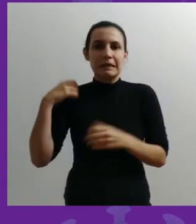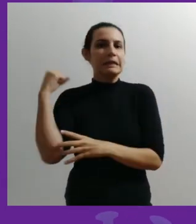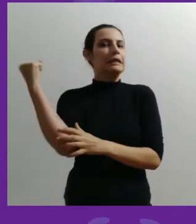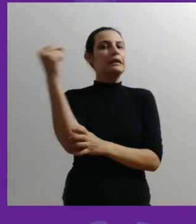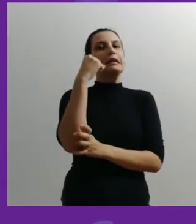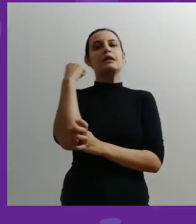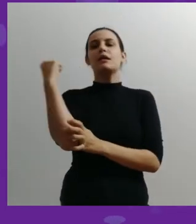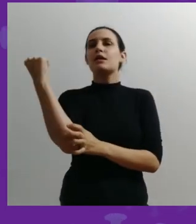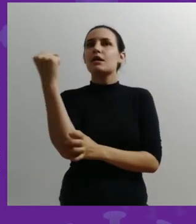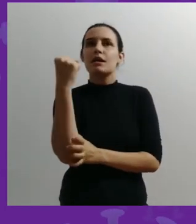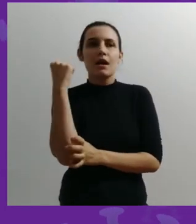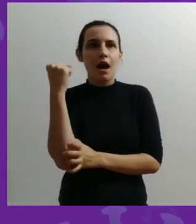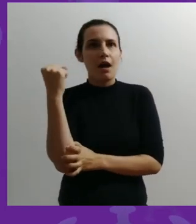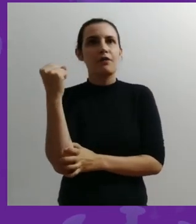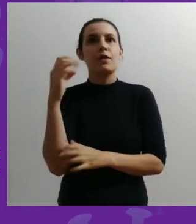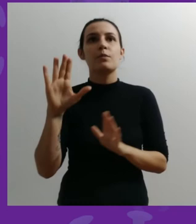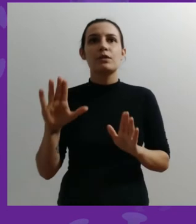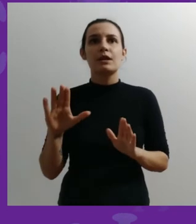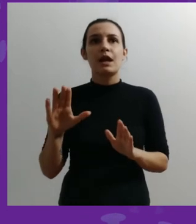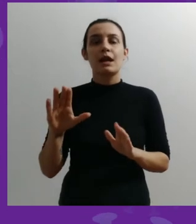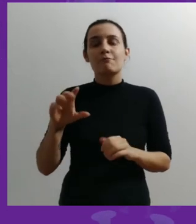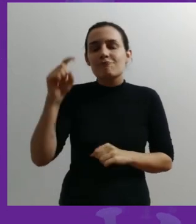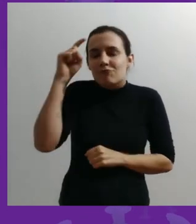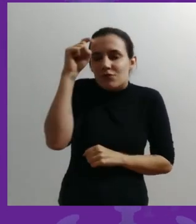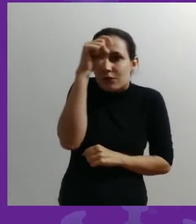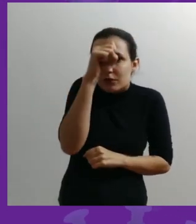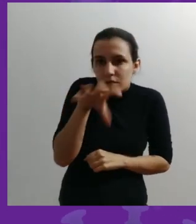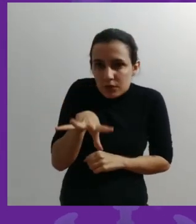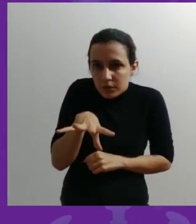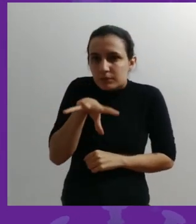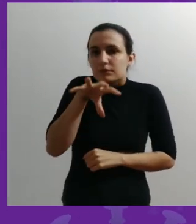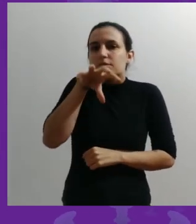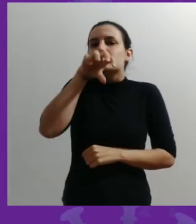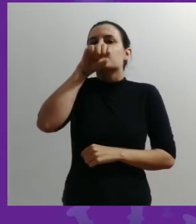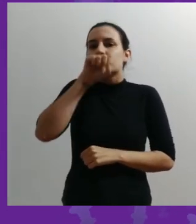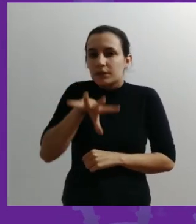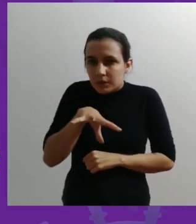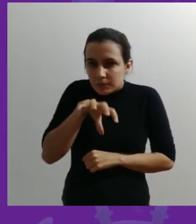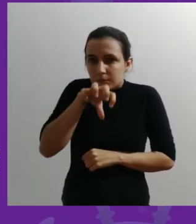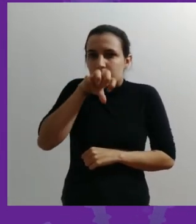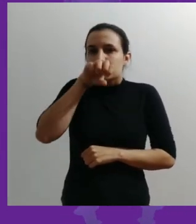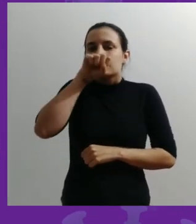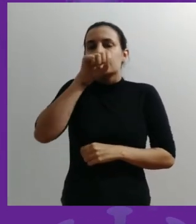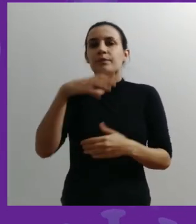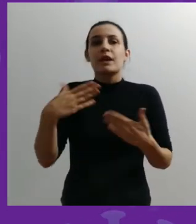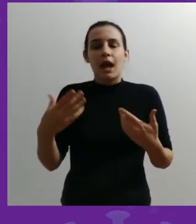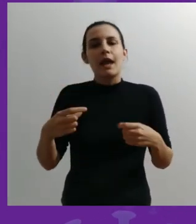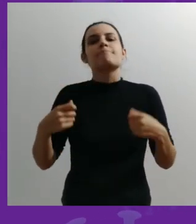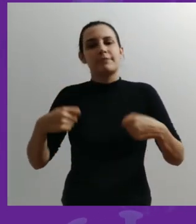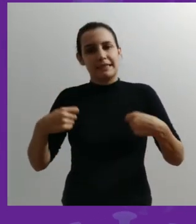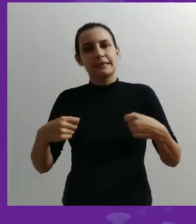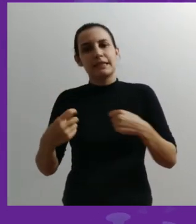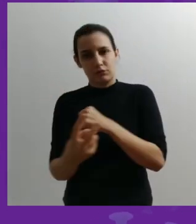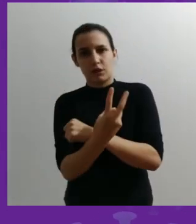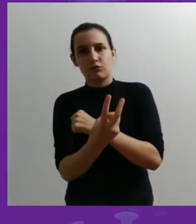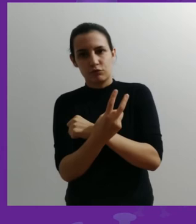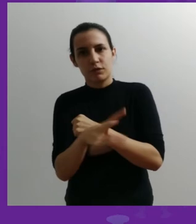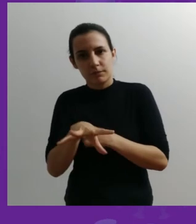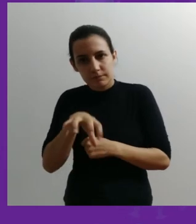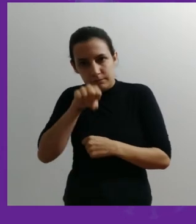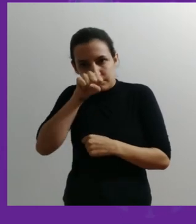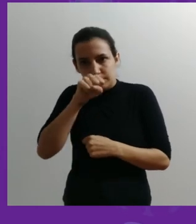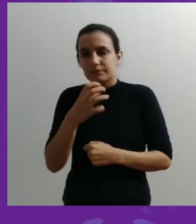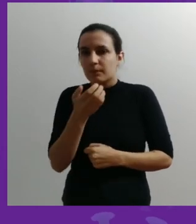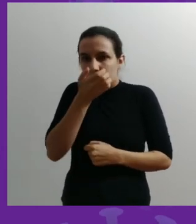que vai cursar com uma incapacidade muito grande do pulmão de capital oxigênio e precisar de ventilação mecânica, por